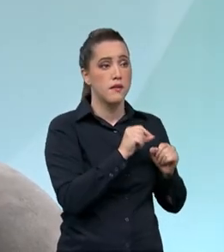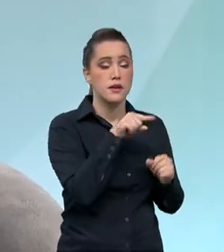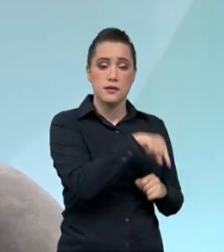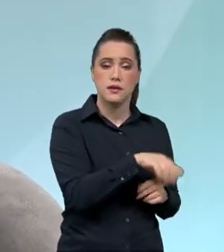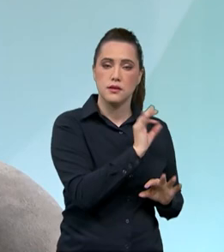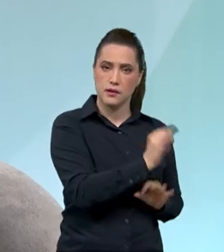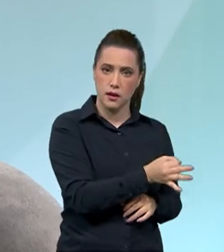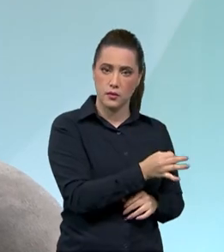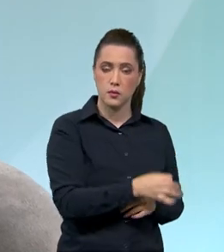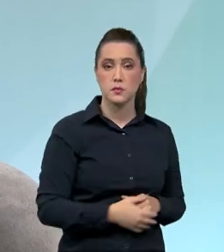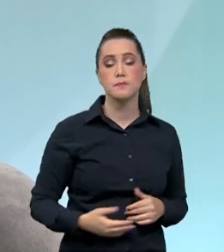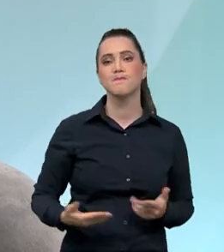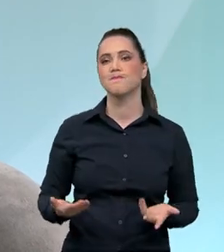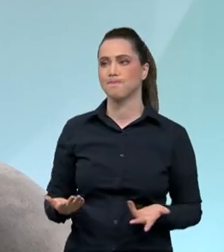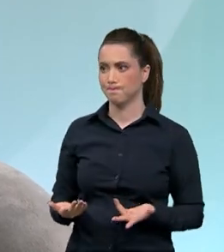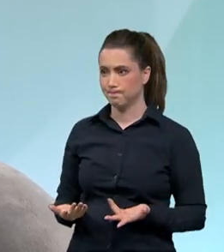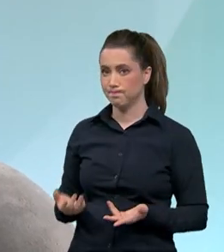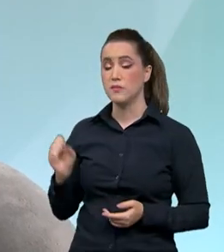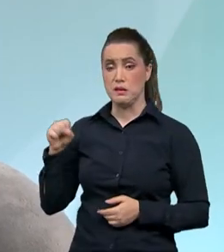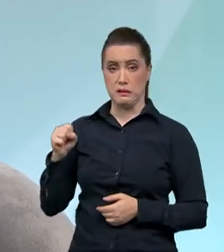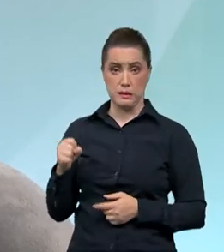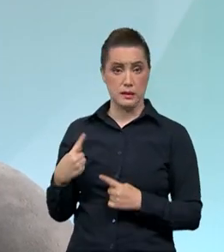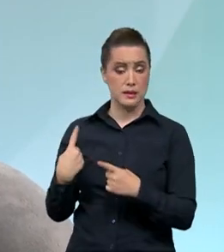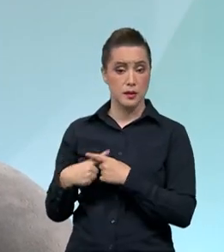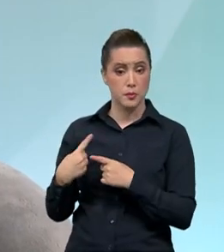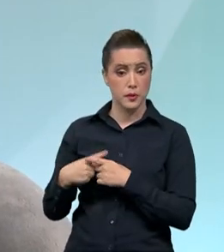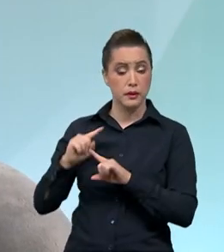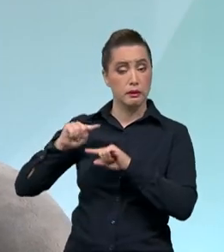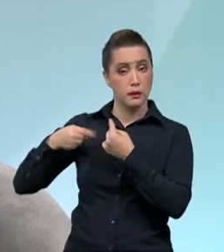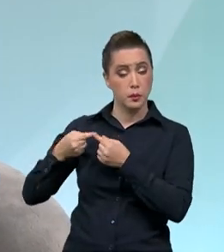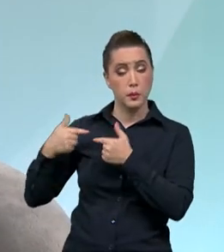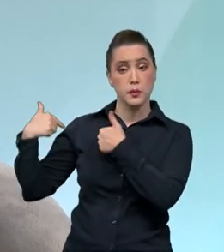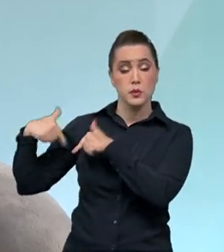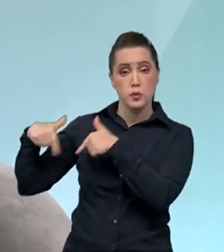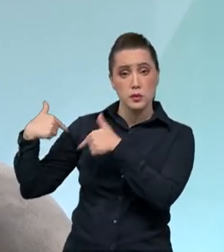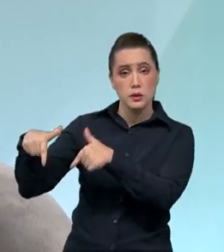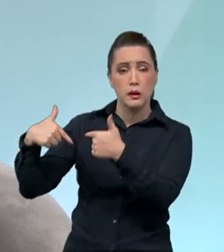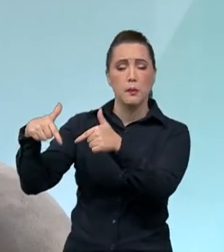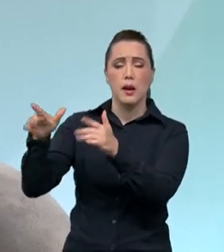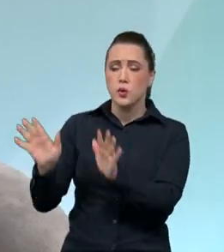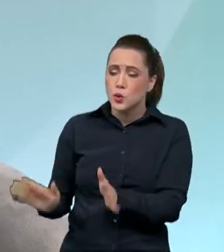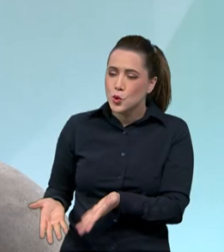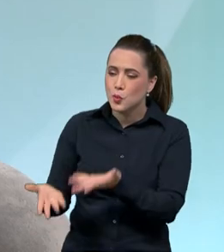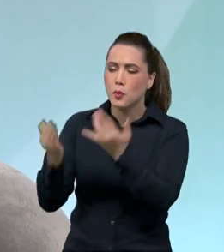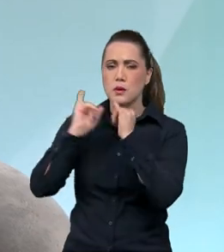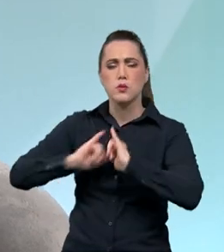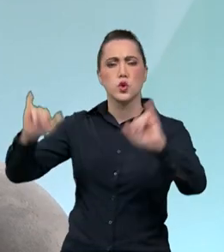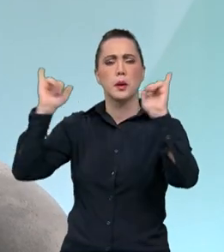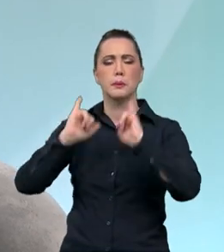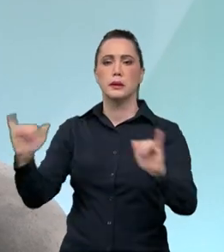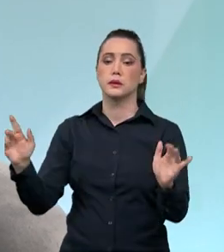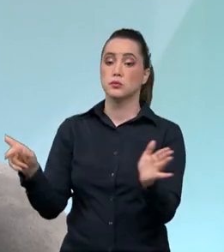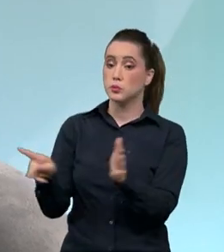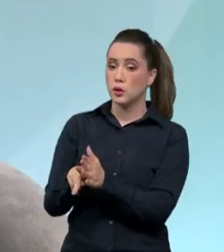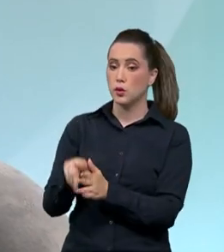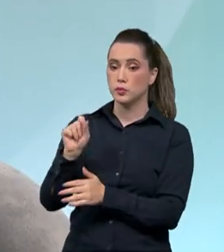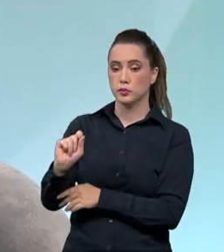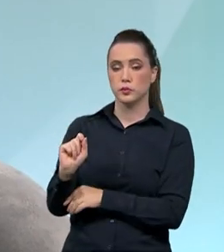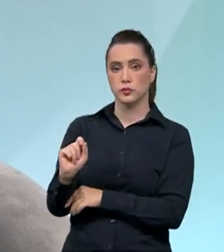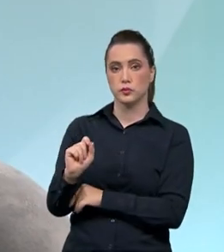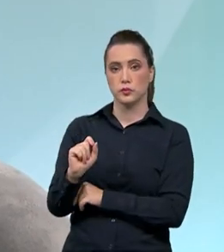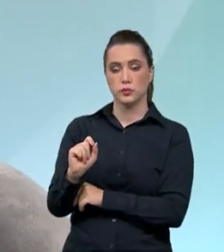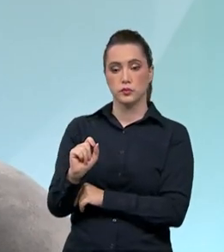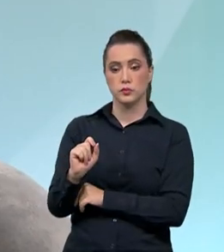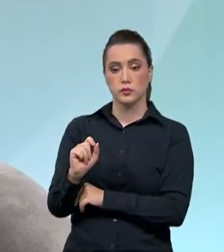a partir daí, as ações de promoção e campanhas publicitárias que vão